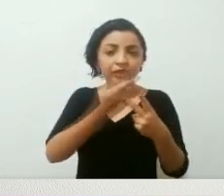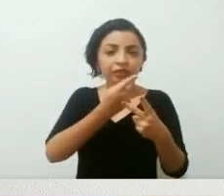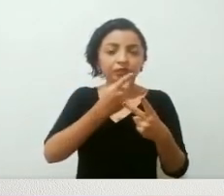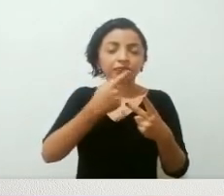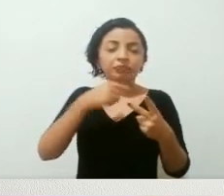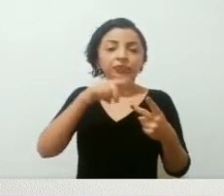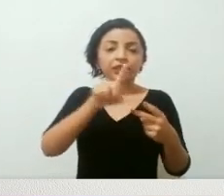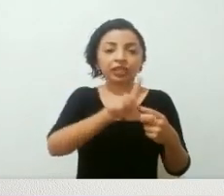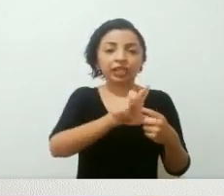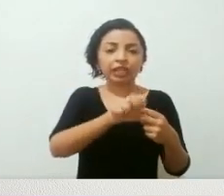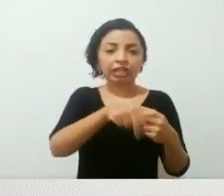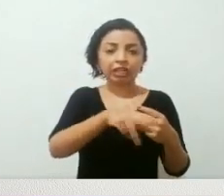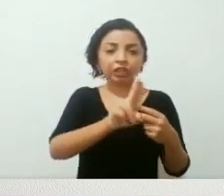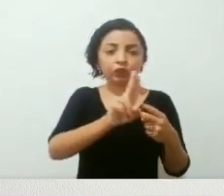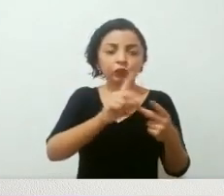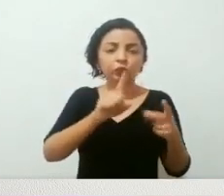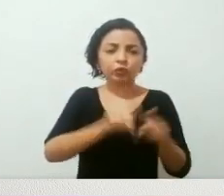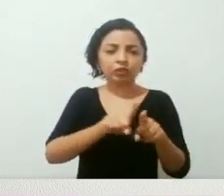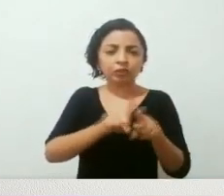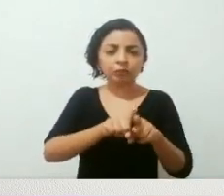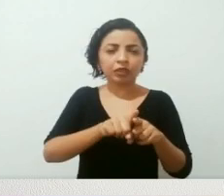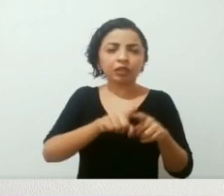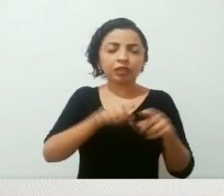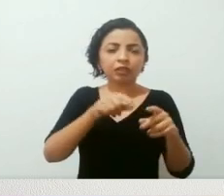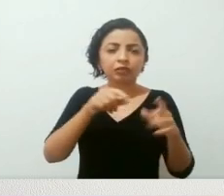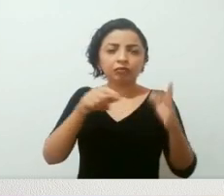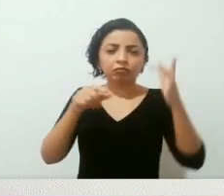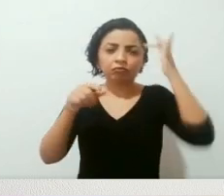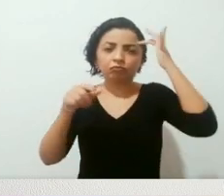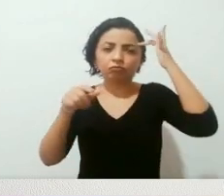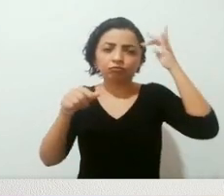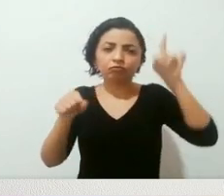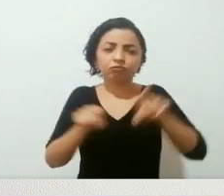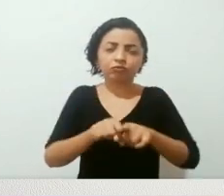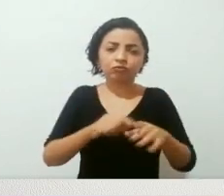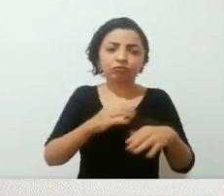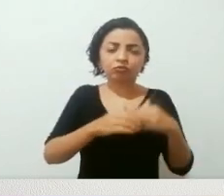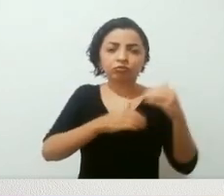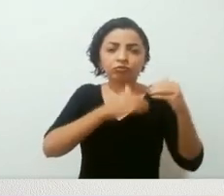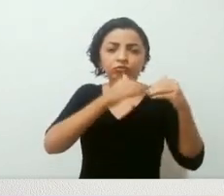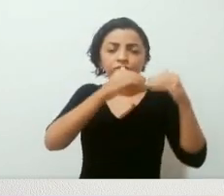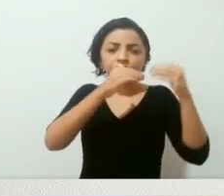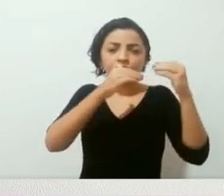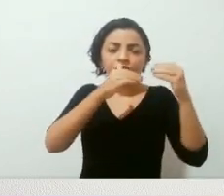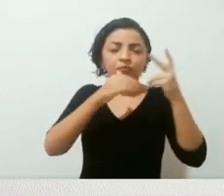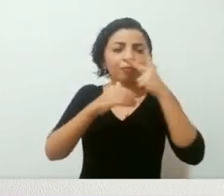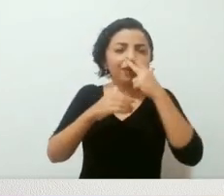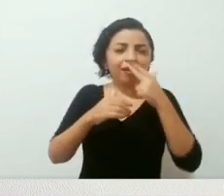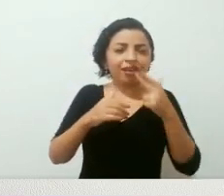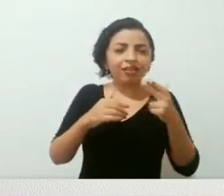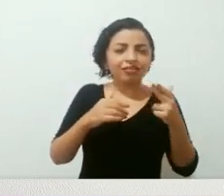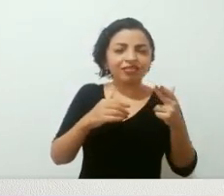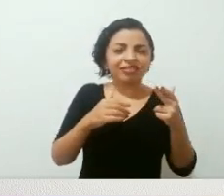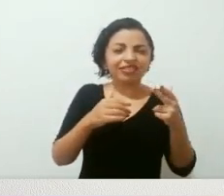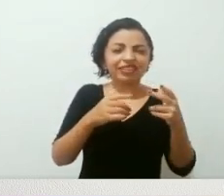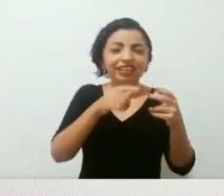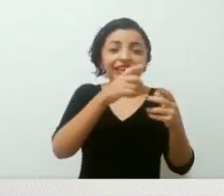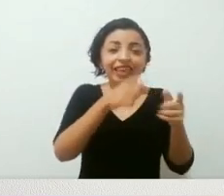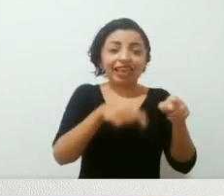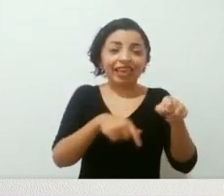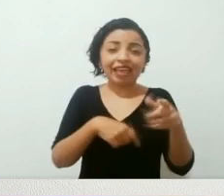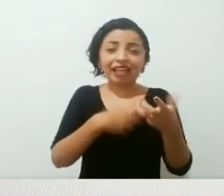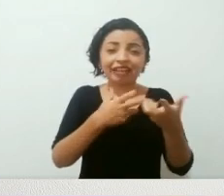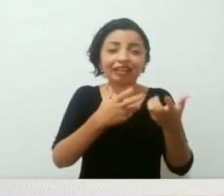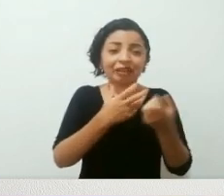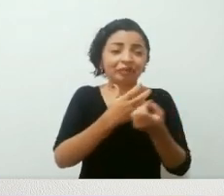acontece com a Lenu, a gente vai acompanhando mais detidamente essa maturidade dela, mas uma maturidade que, na realidade, é uma tentativa de romper